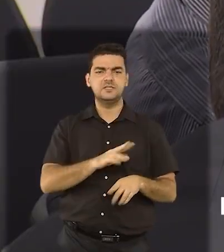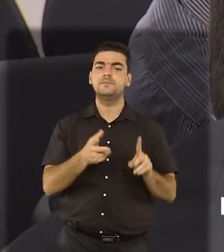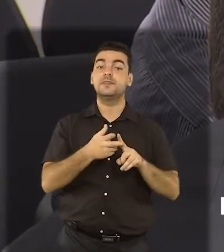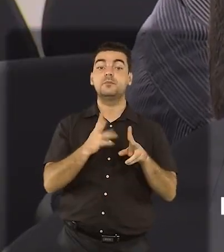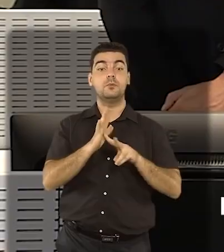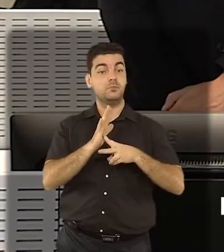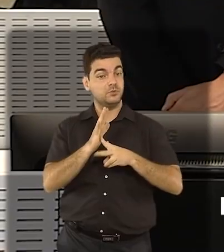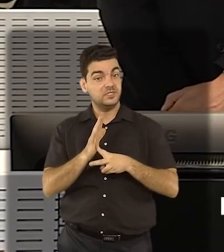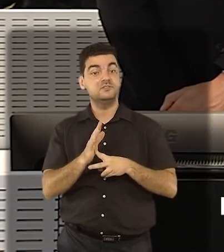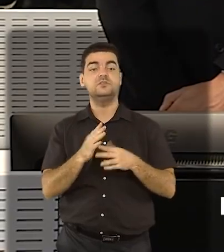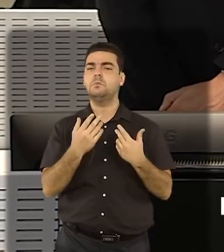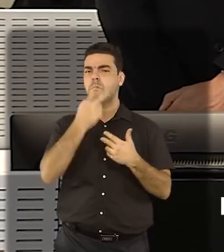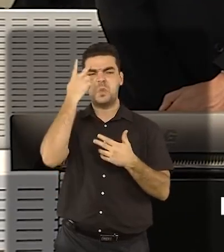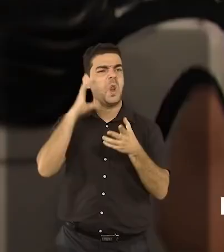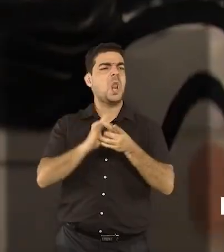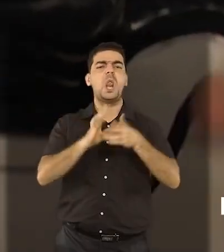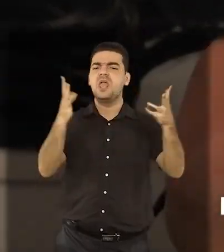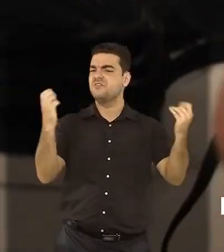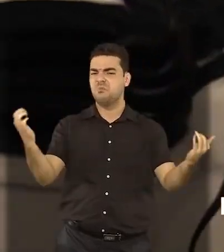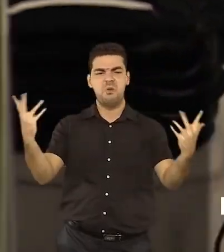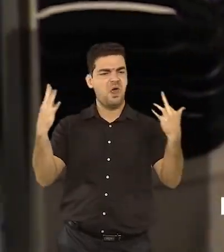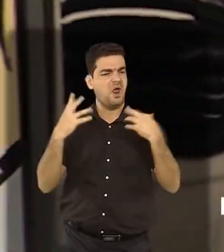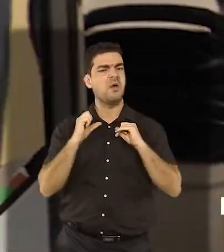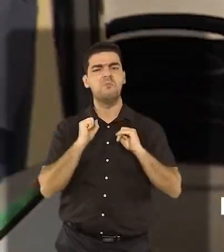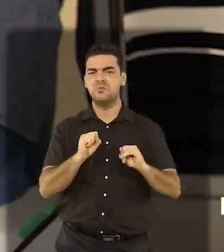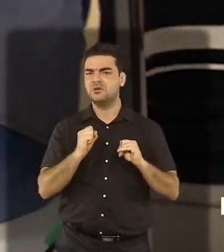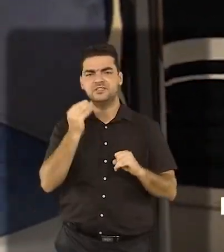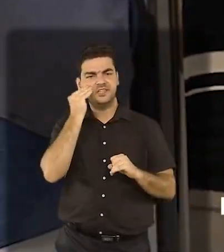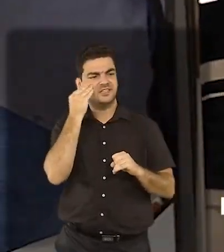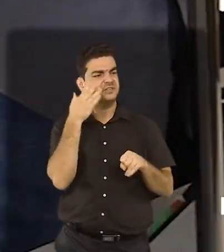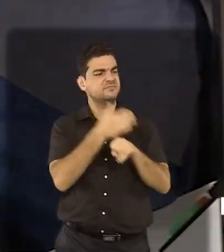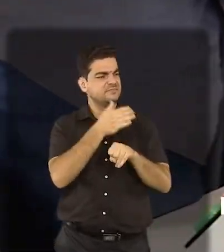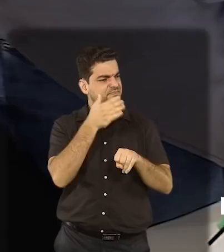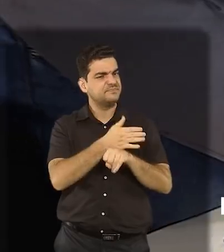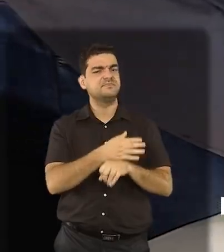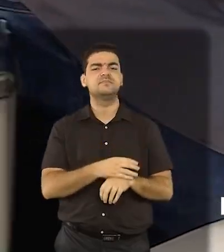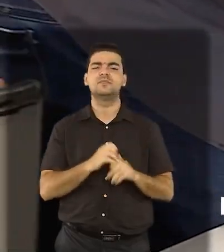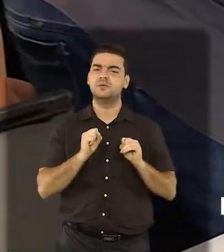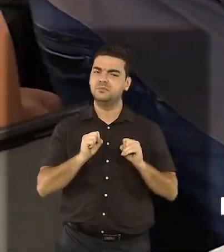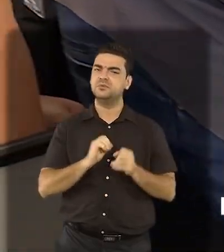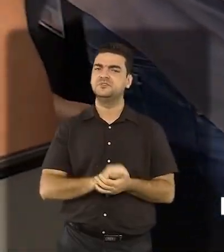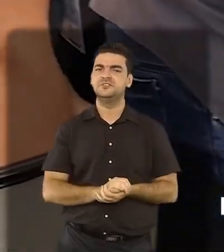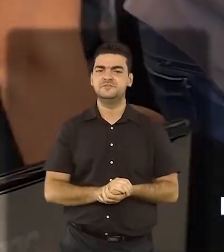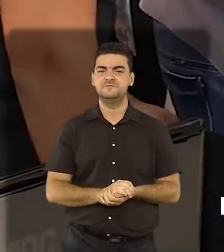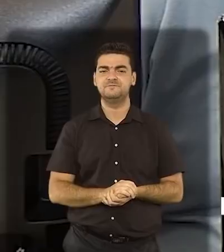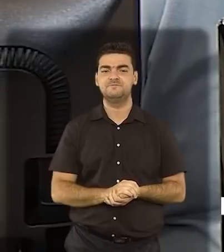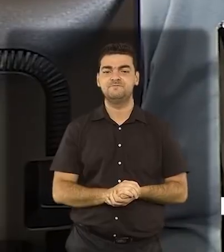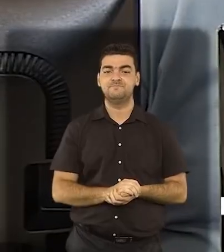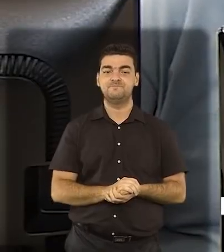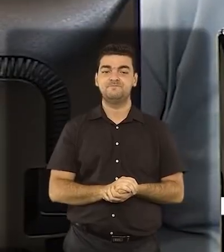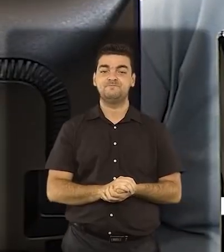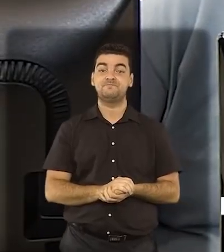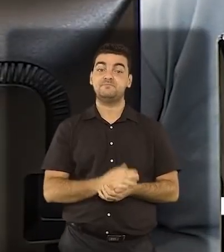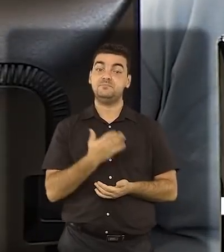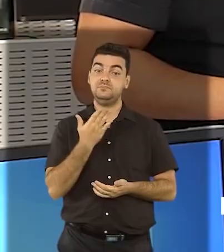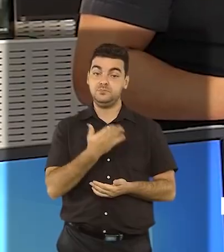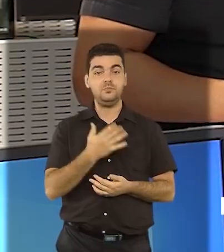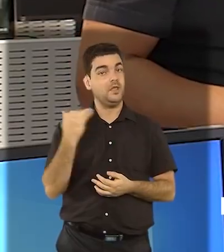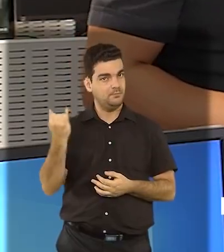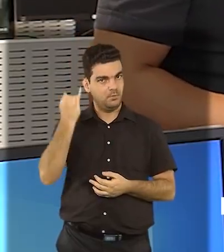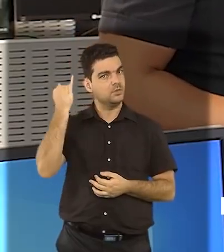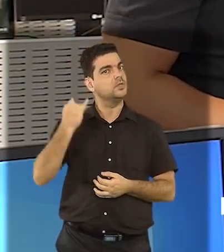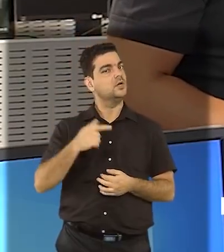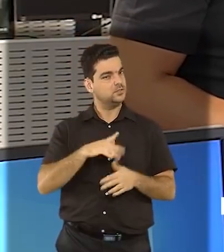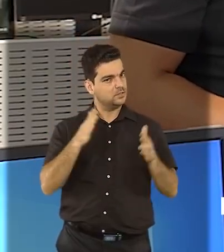partidos políticos e quem quiser se habilitar para tentar violar a urna e os seus sistemas. Essa importante